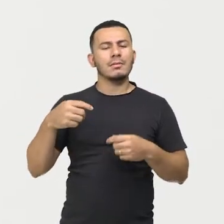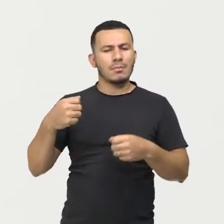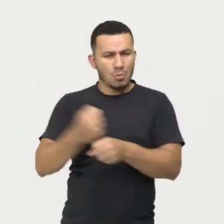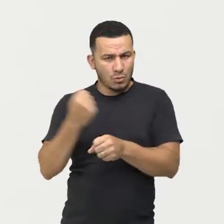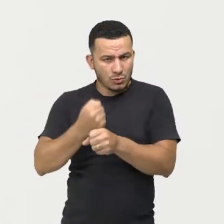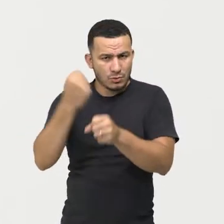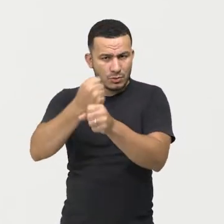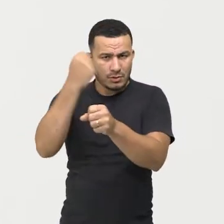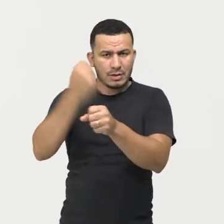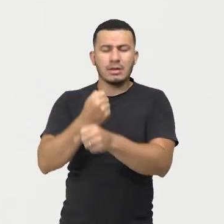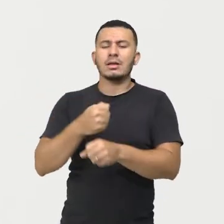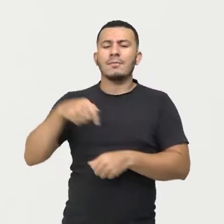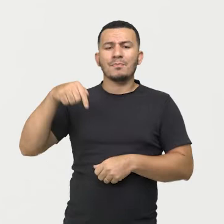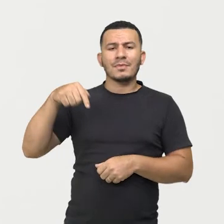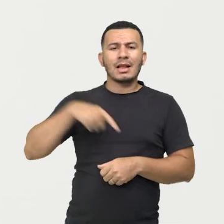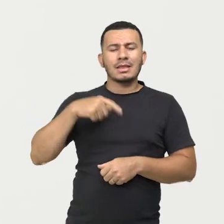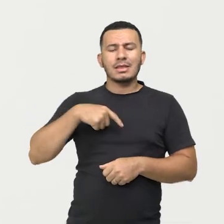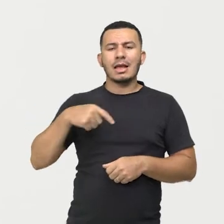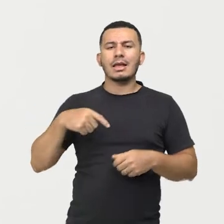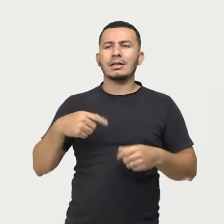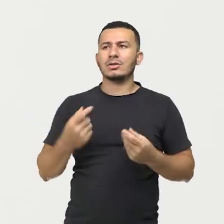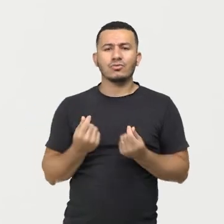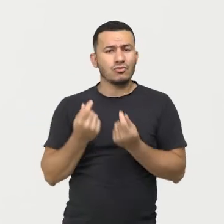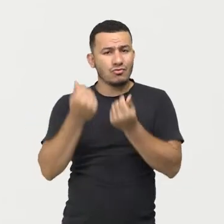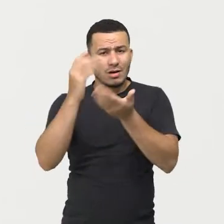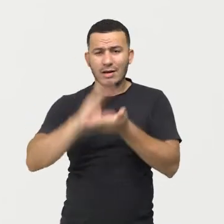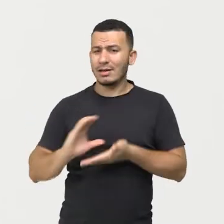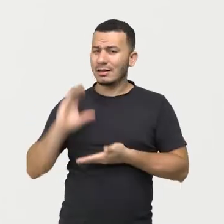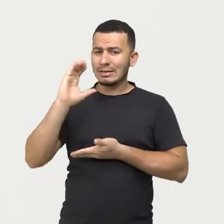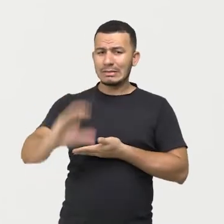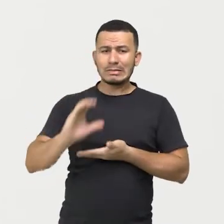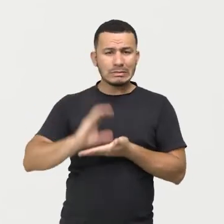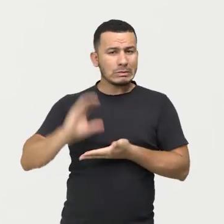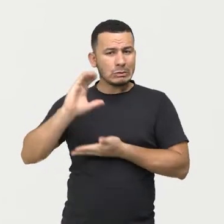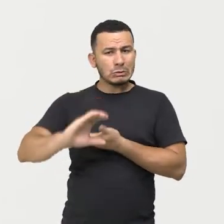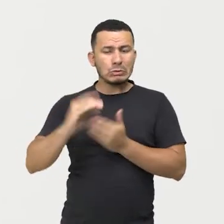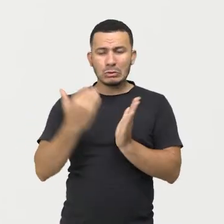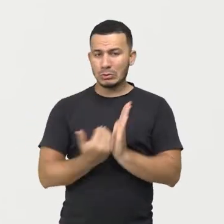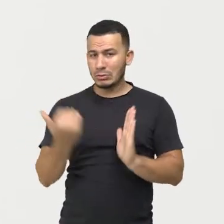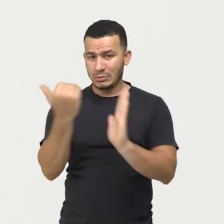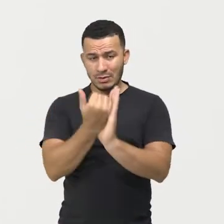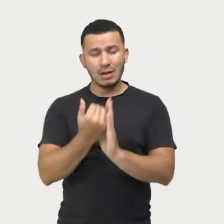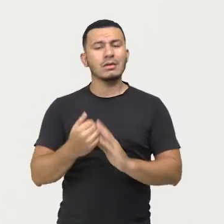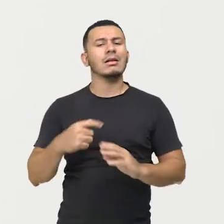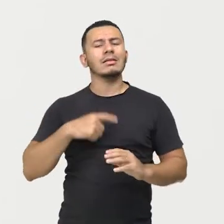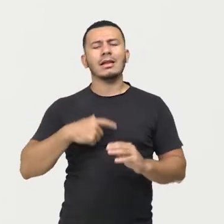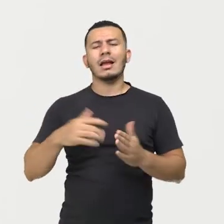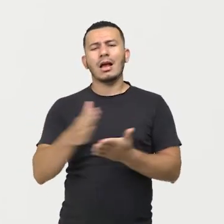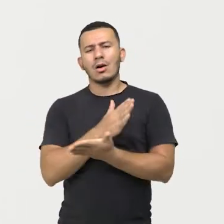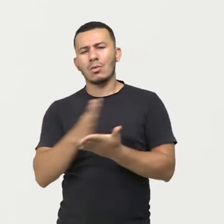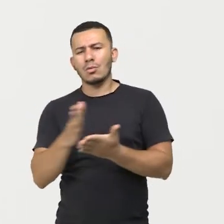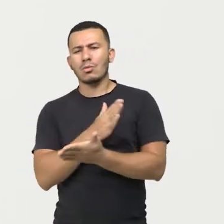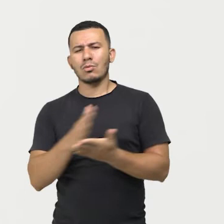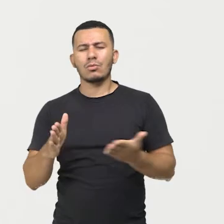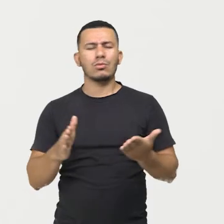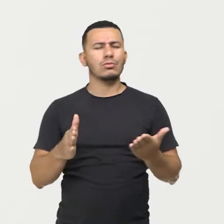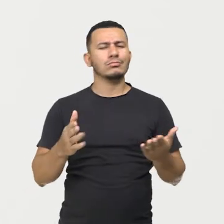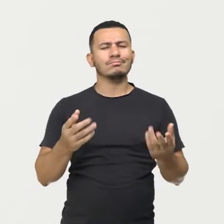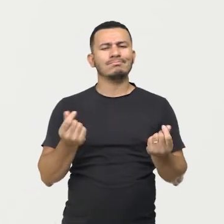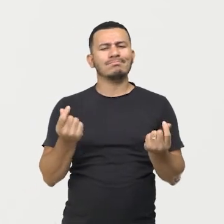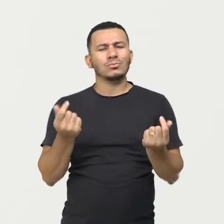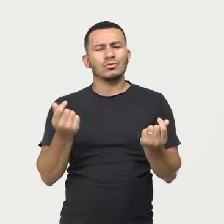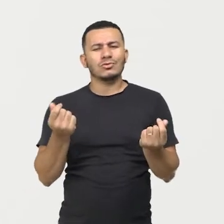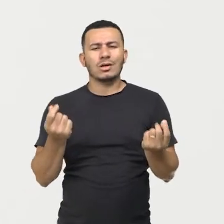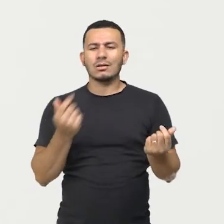da usina hidrelétrica são altos custos financeiros que são realizados. Muitas vezes, o